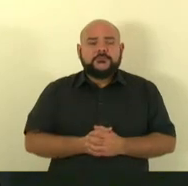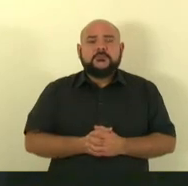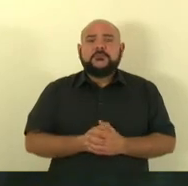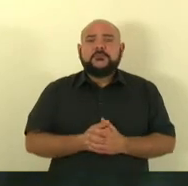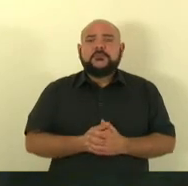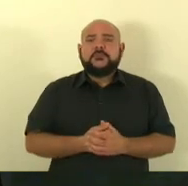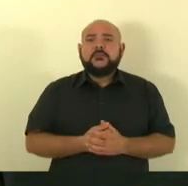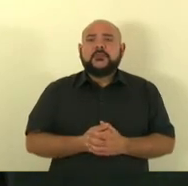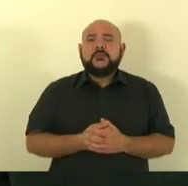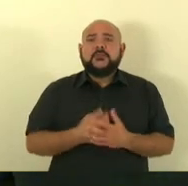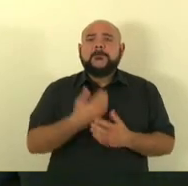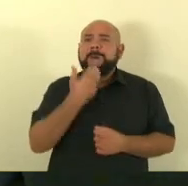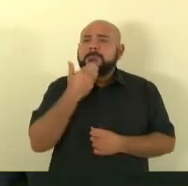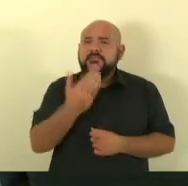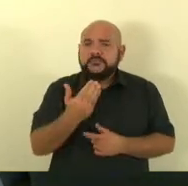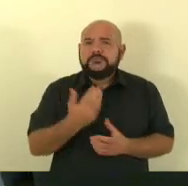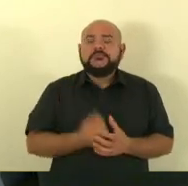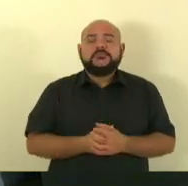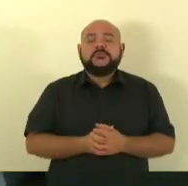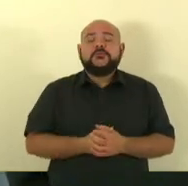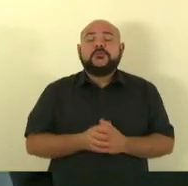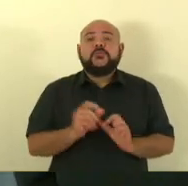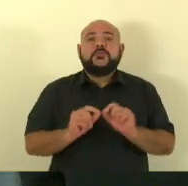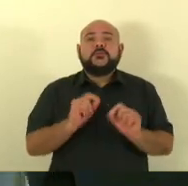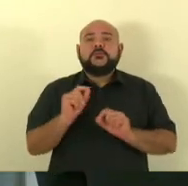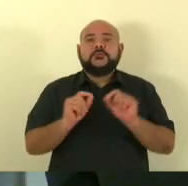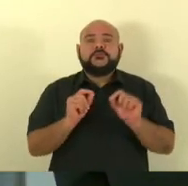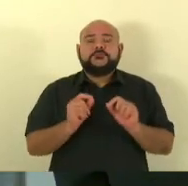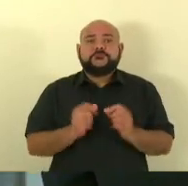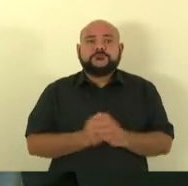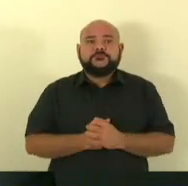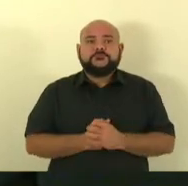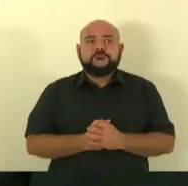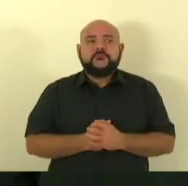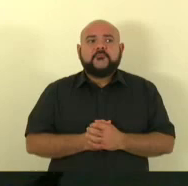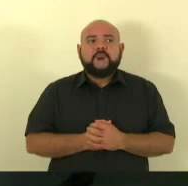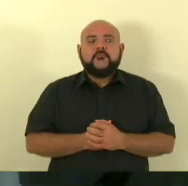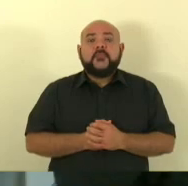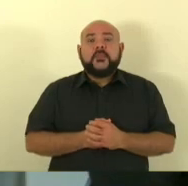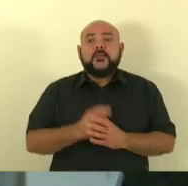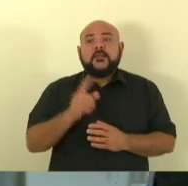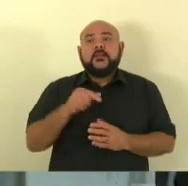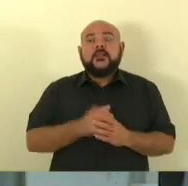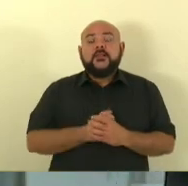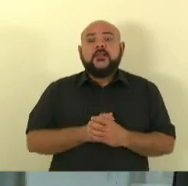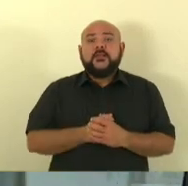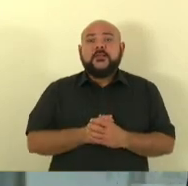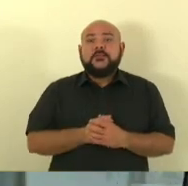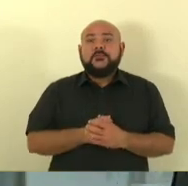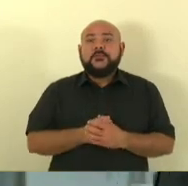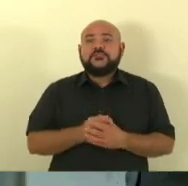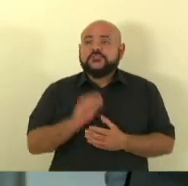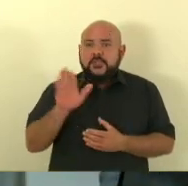a justiça para que façam parte dos peritos do estado do Espírito Santo para que venham